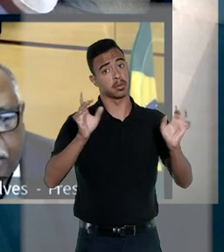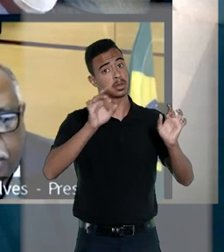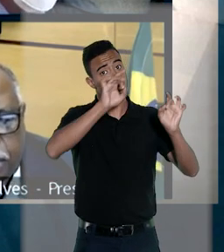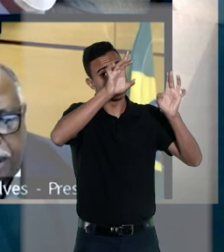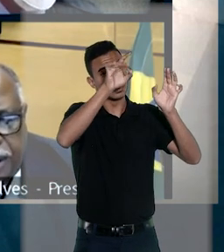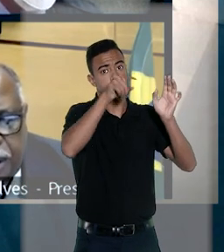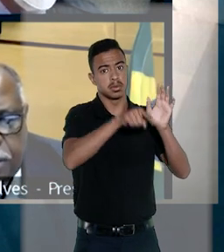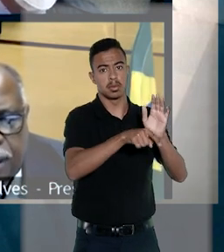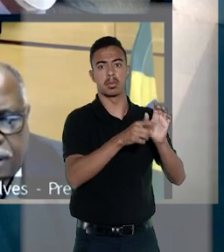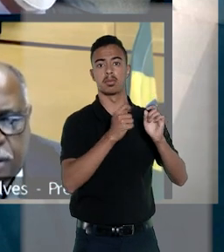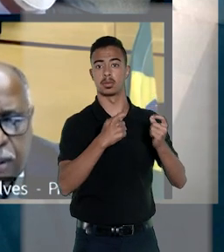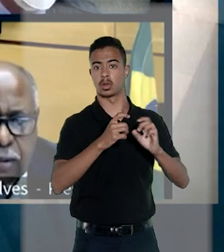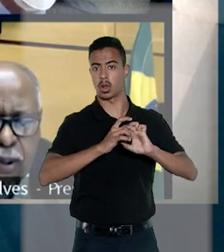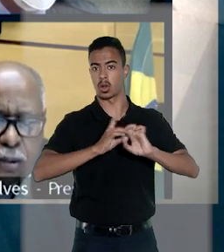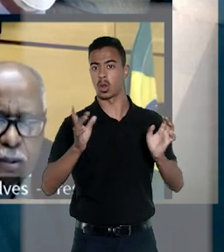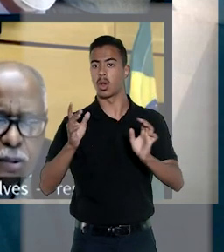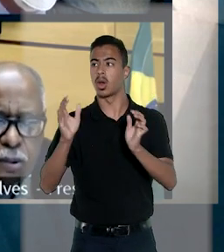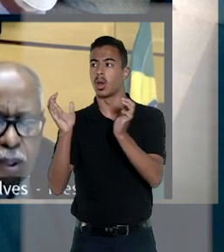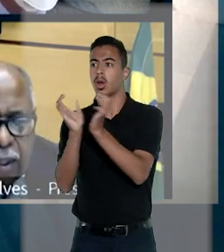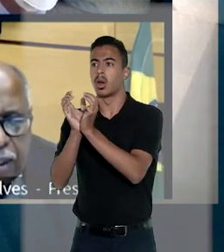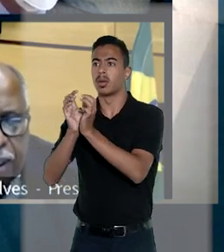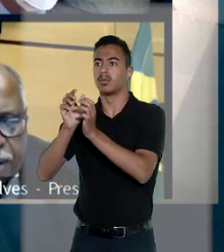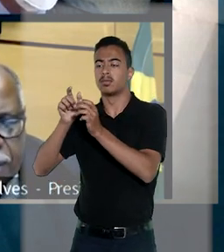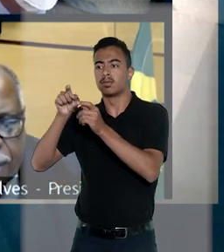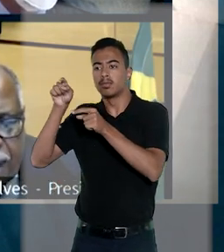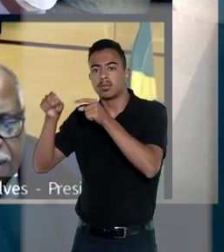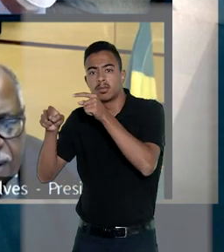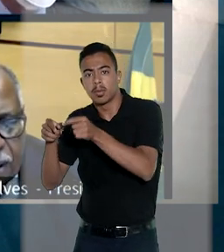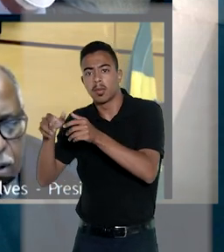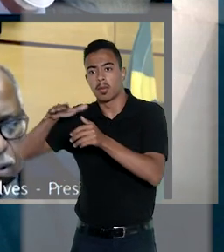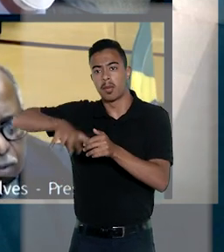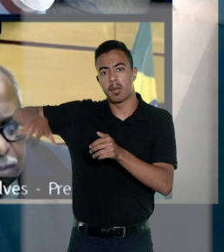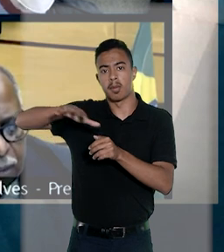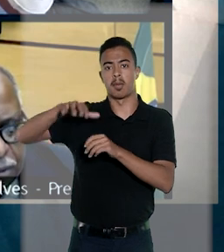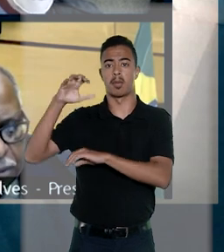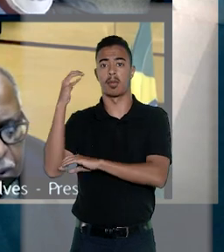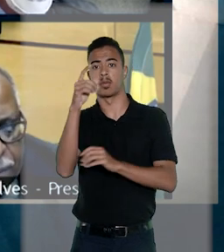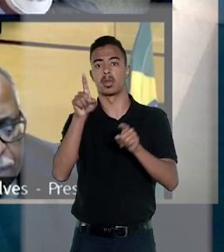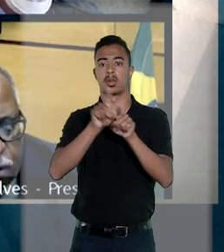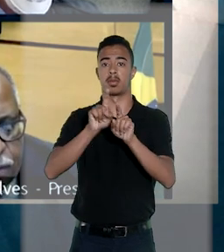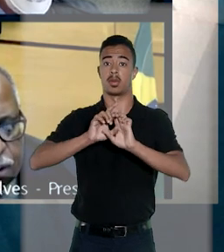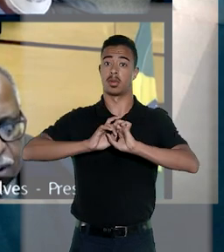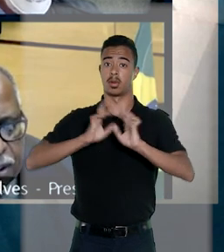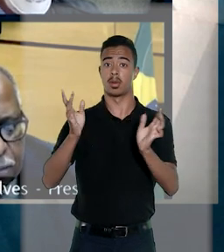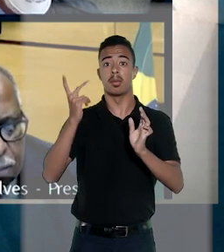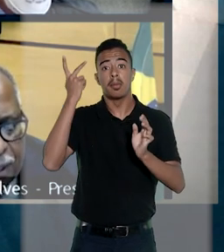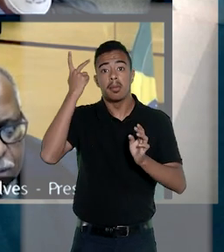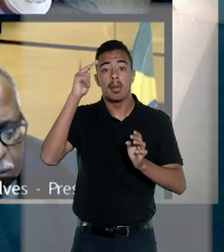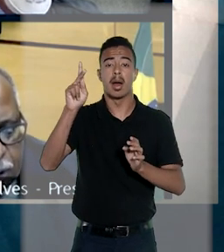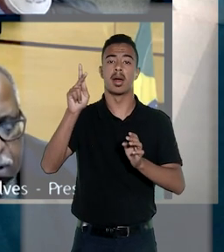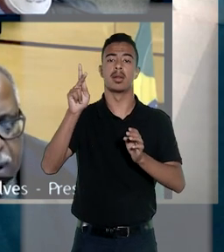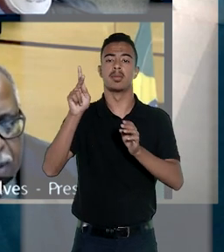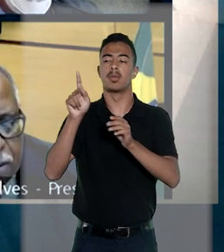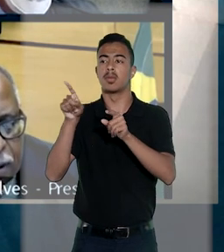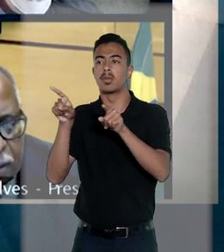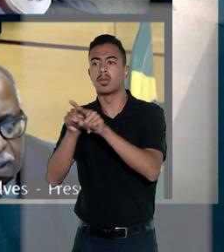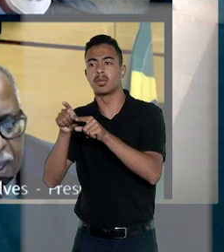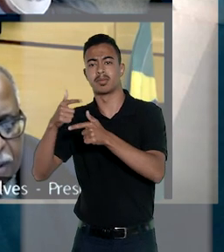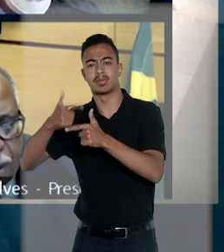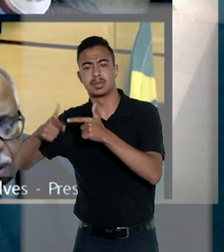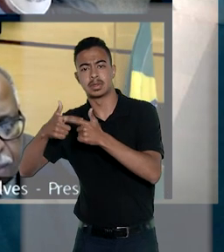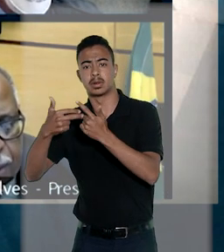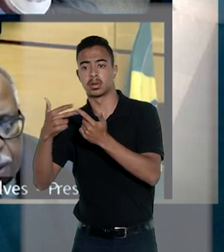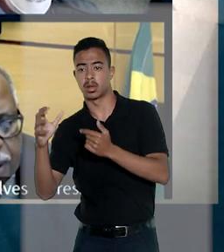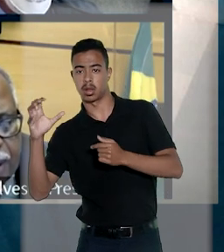específica, precedida de estudo de impacto ambiental e de licenciamento, além da adoção de medidas para amenizar os